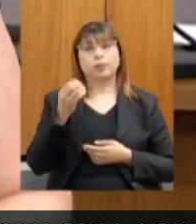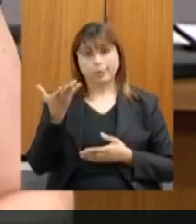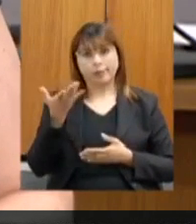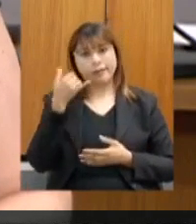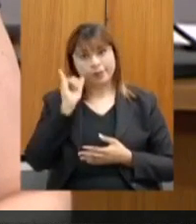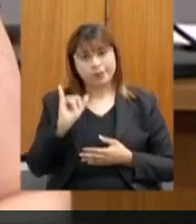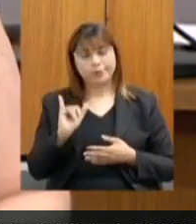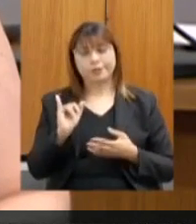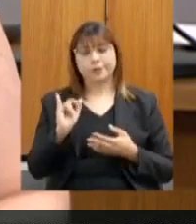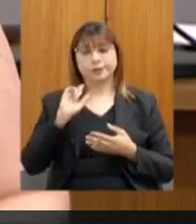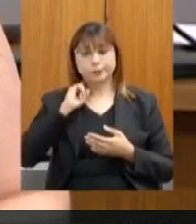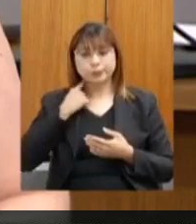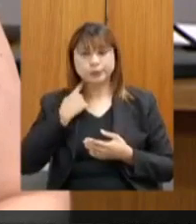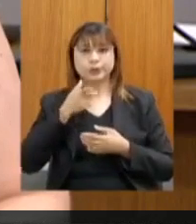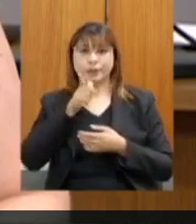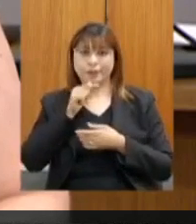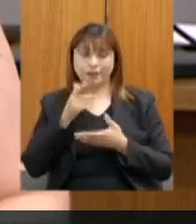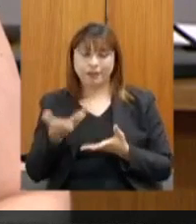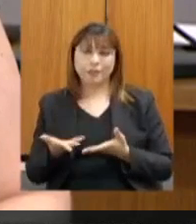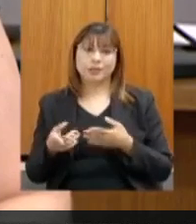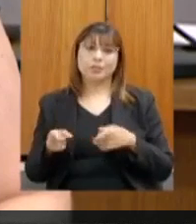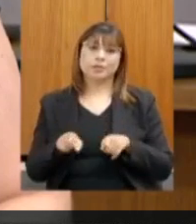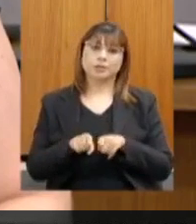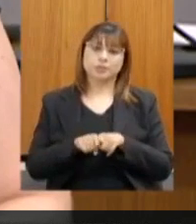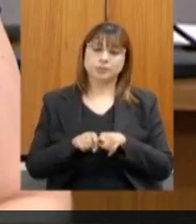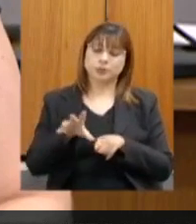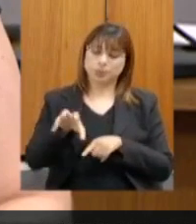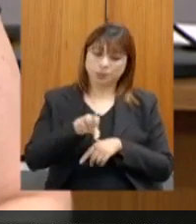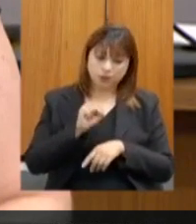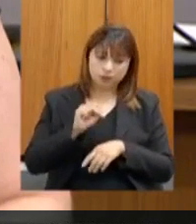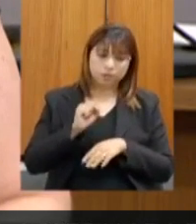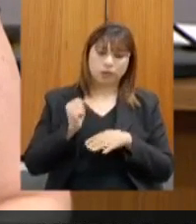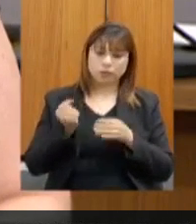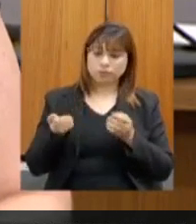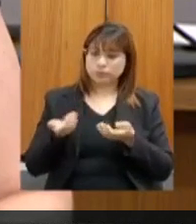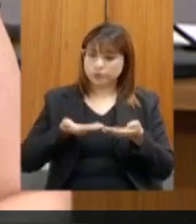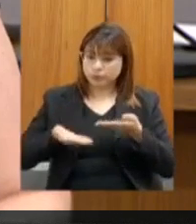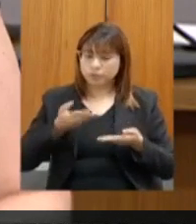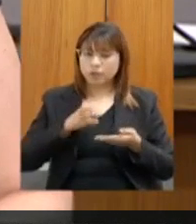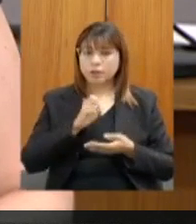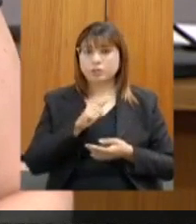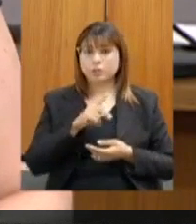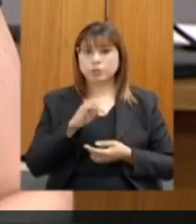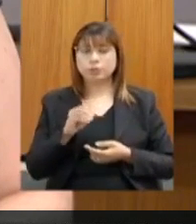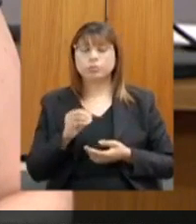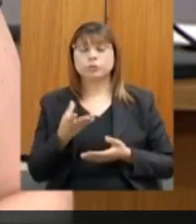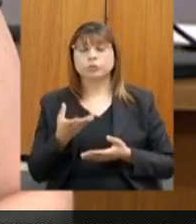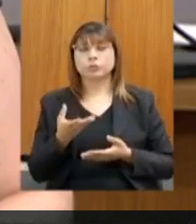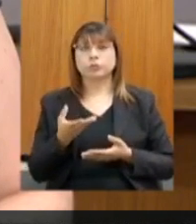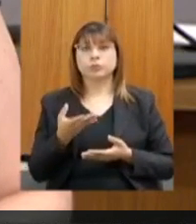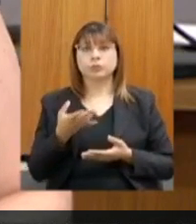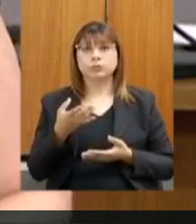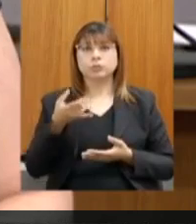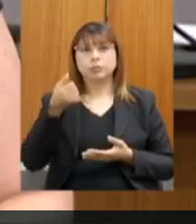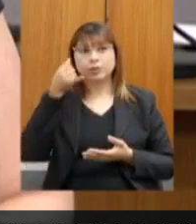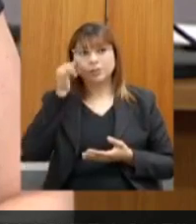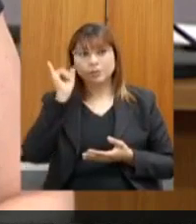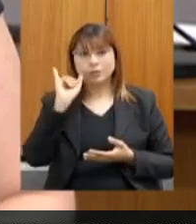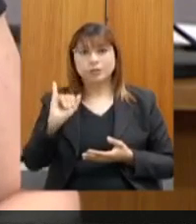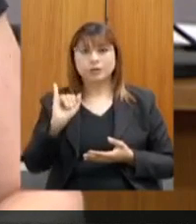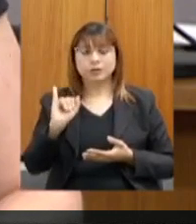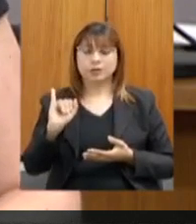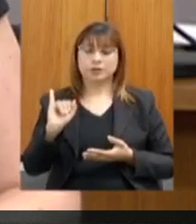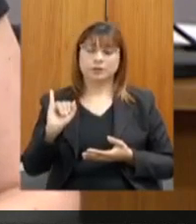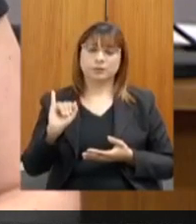'água, quando você coleta o esgoto, faz a destinação necessária, você está deixando de ter um ambiente onde é mais